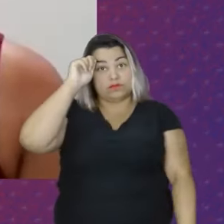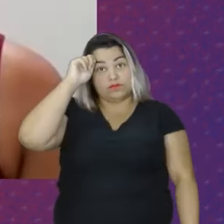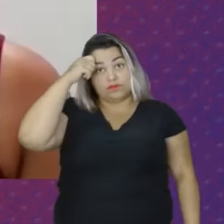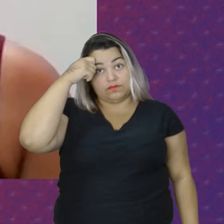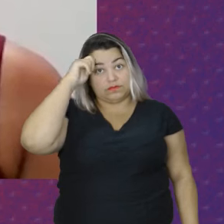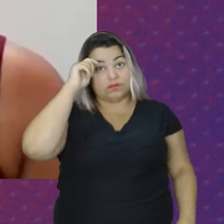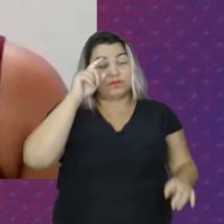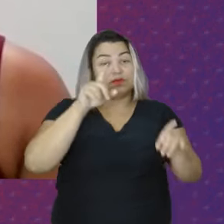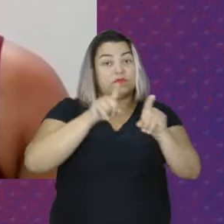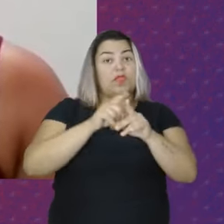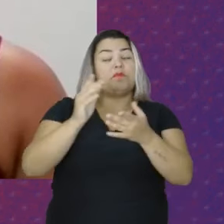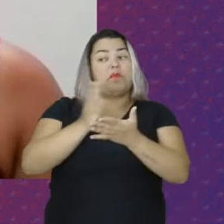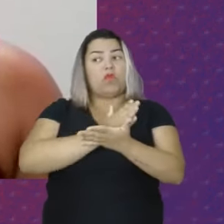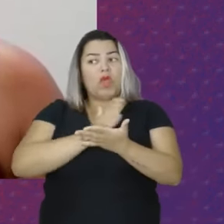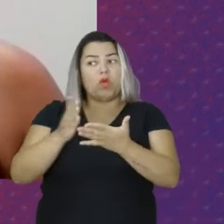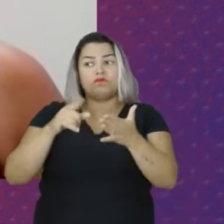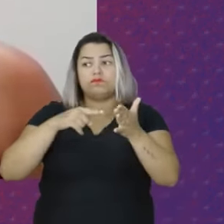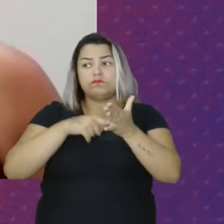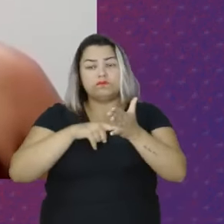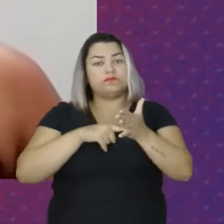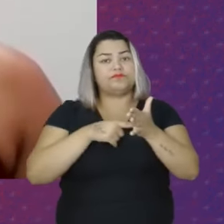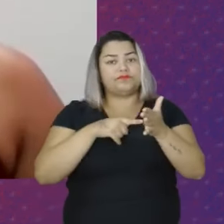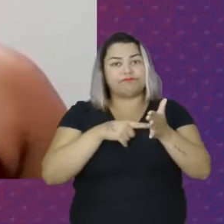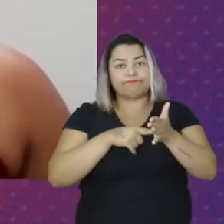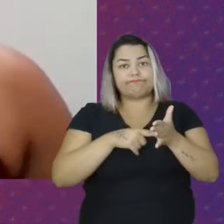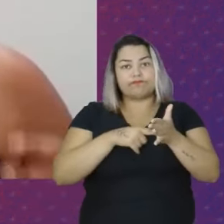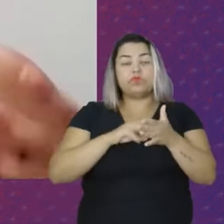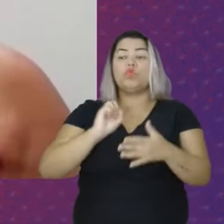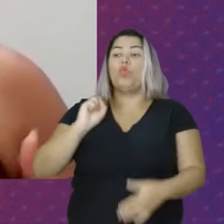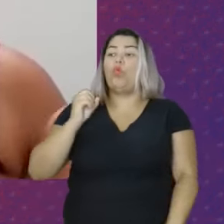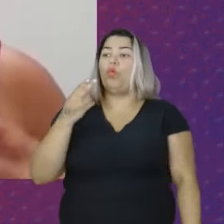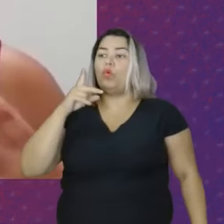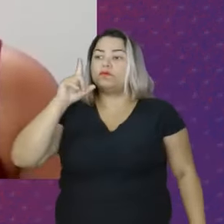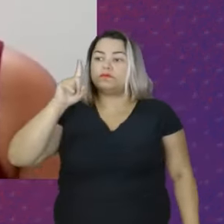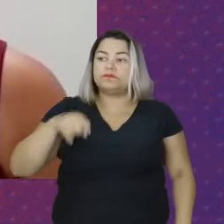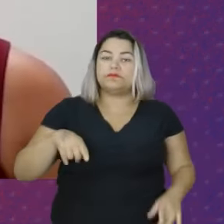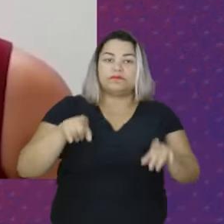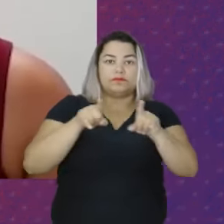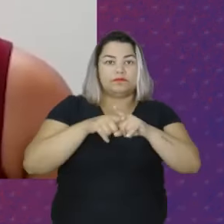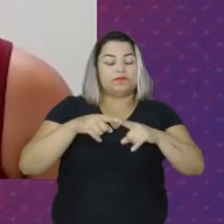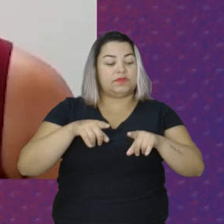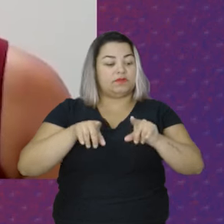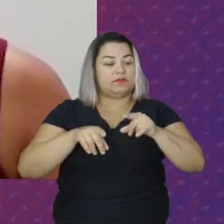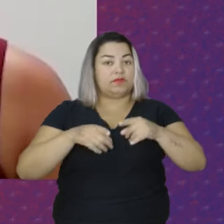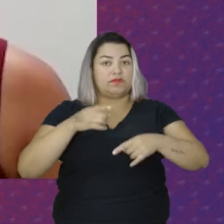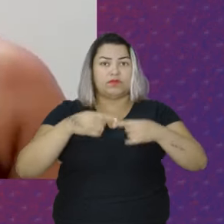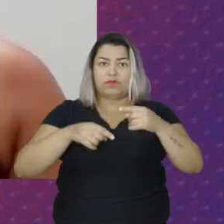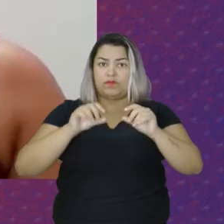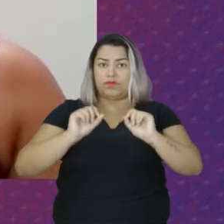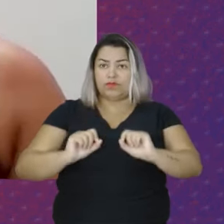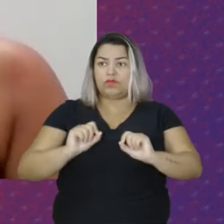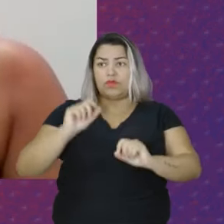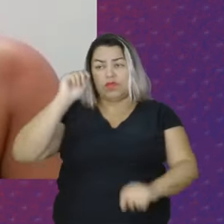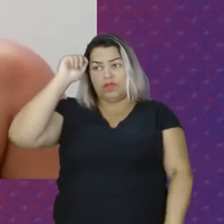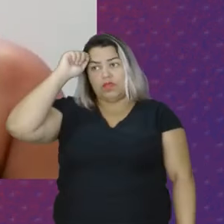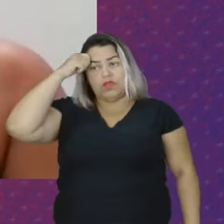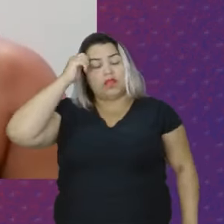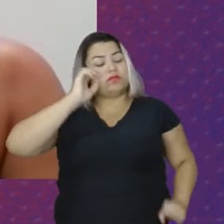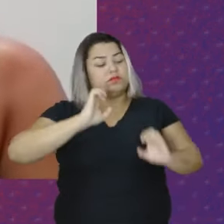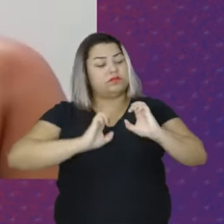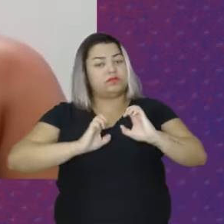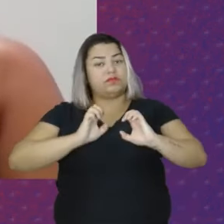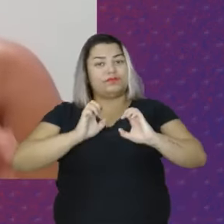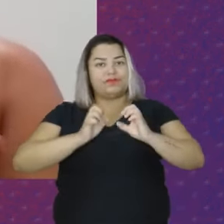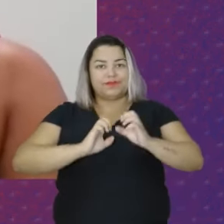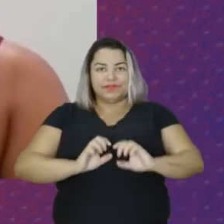negro há muito tempo denuncia Ou seja, através dessa dinâmica do racismo estrutural A política de